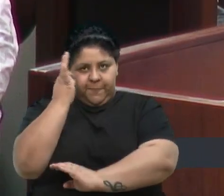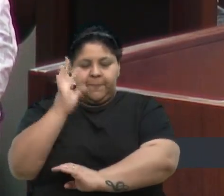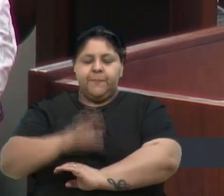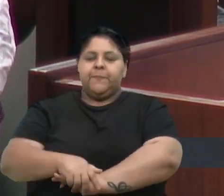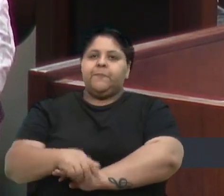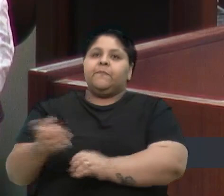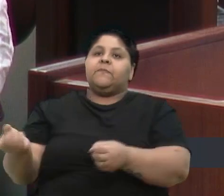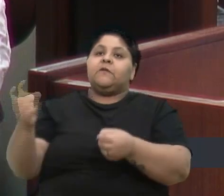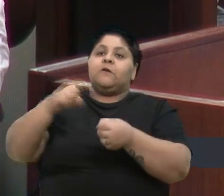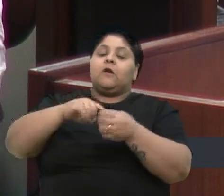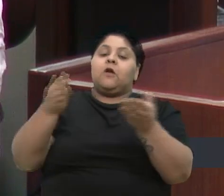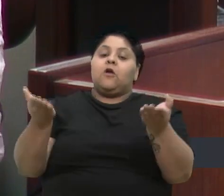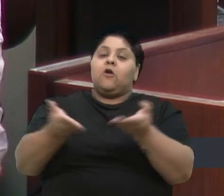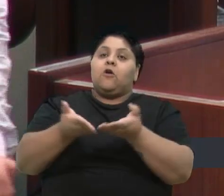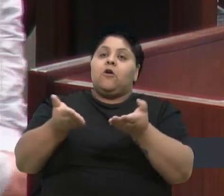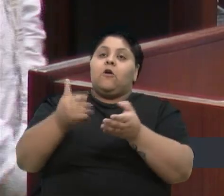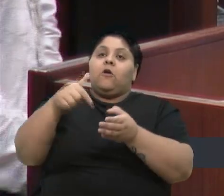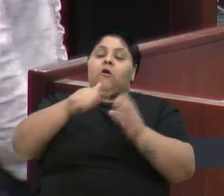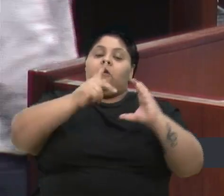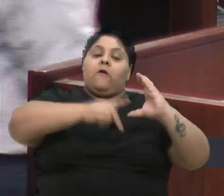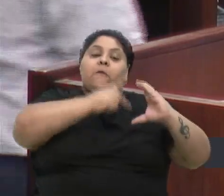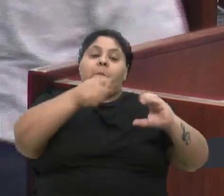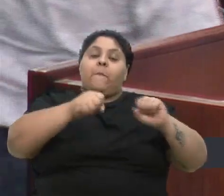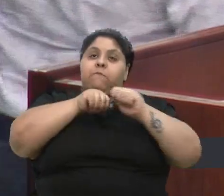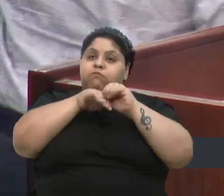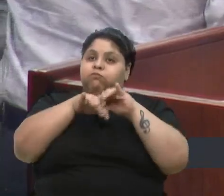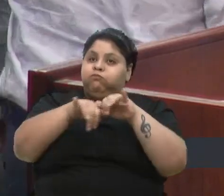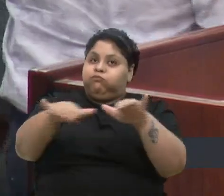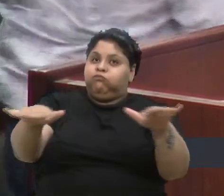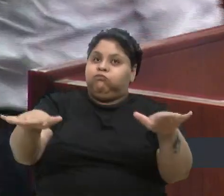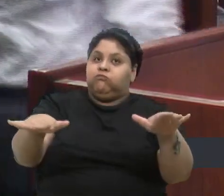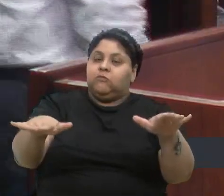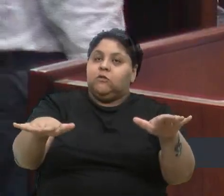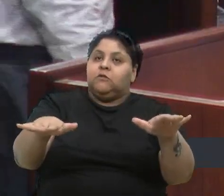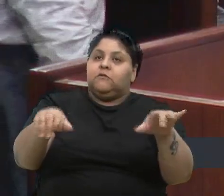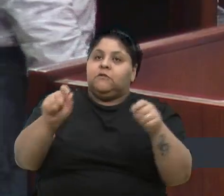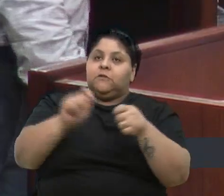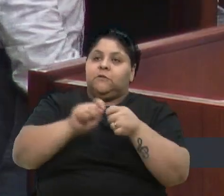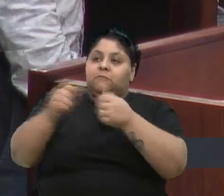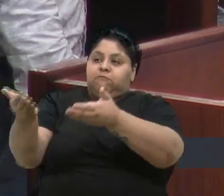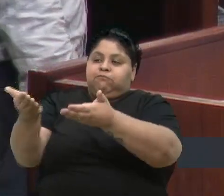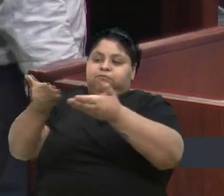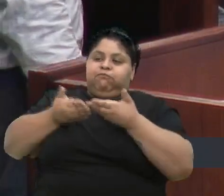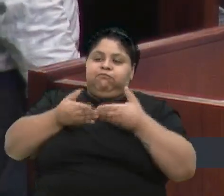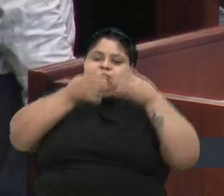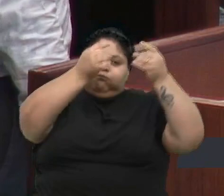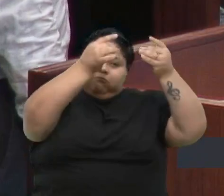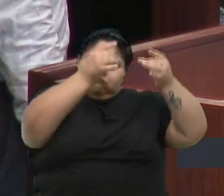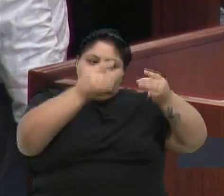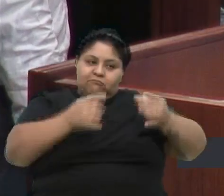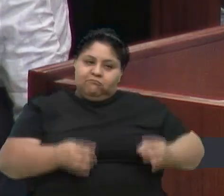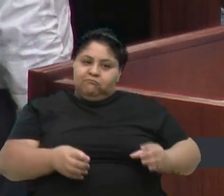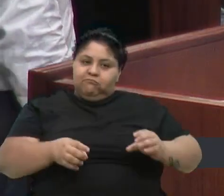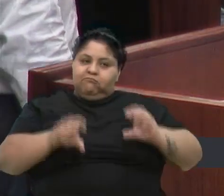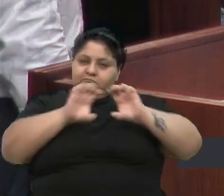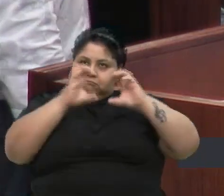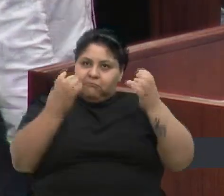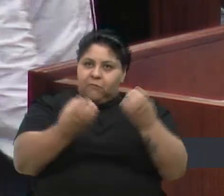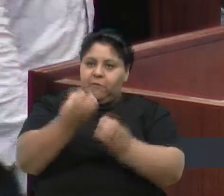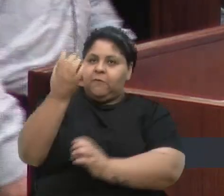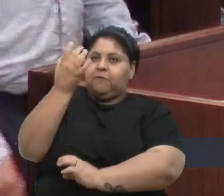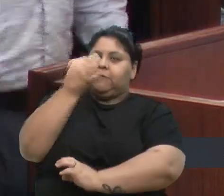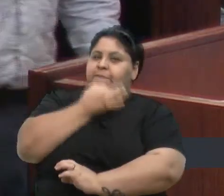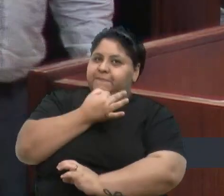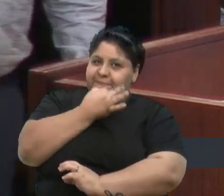Voltamos hoje nesta casa para divulgar nossa campanha e fazer um convite muito especial à comunidade de Caxias do